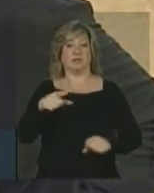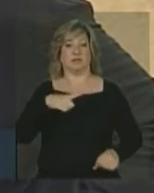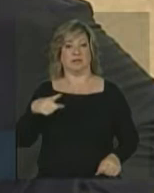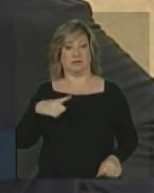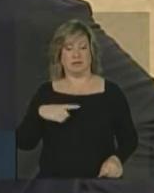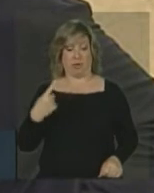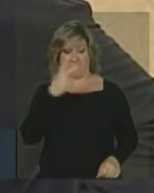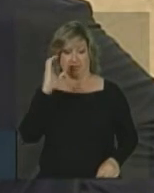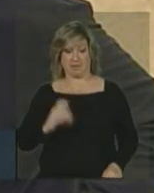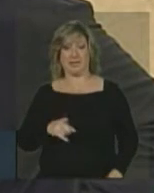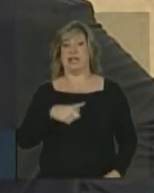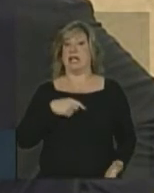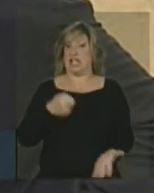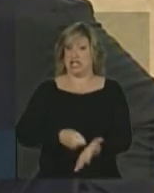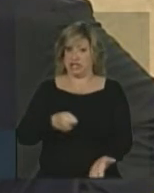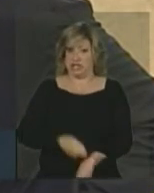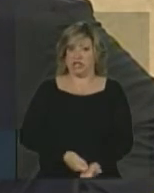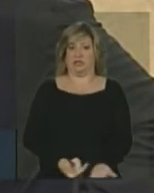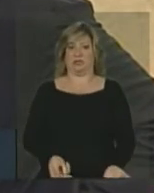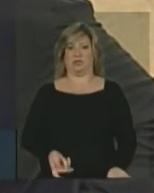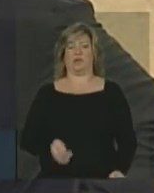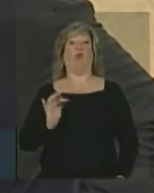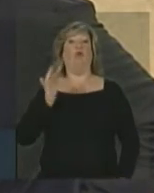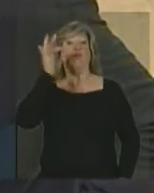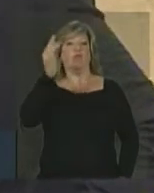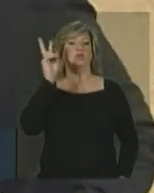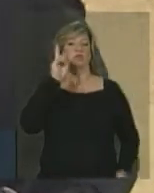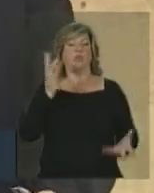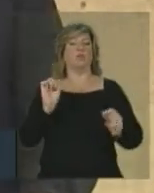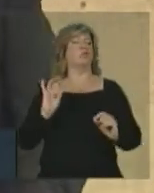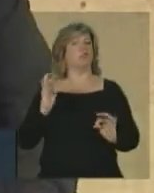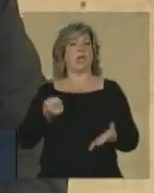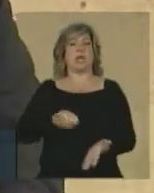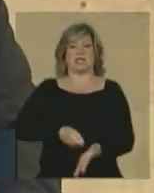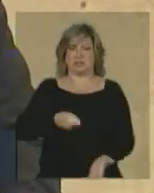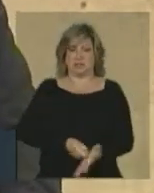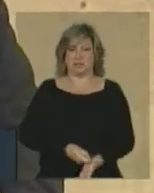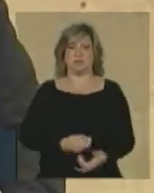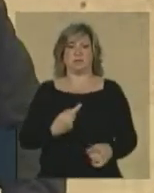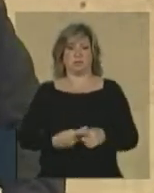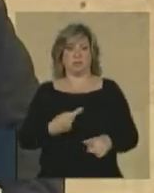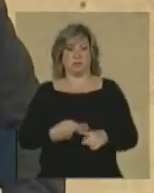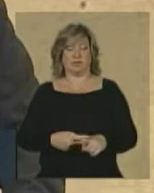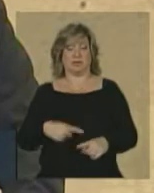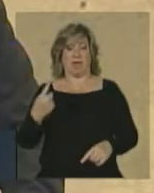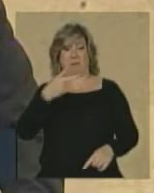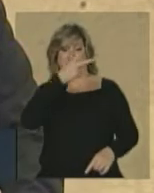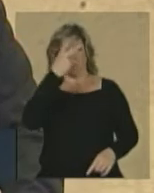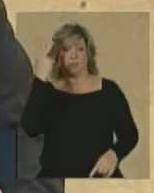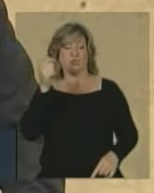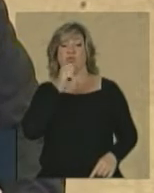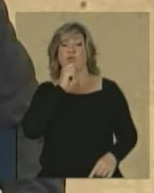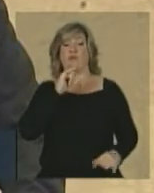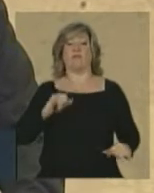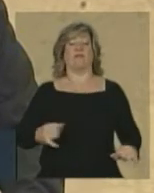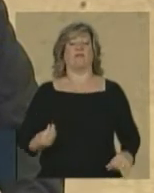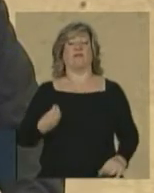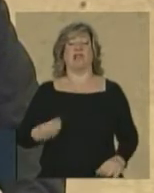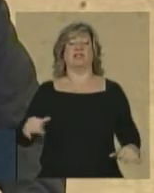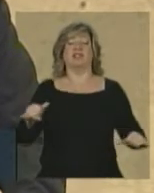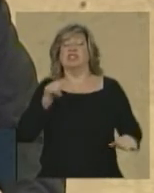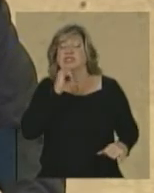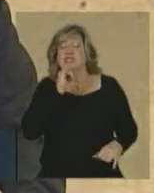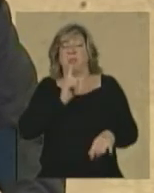exige, o futuro exige, exige para que aqueles que não viveram os tristes momentos que a sociedade brasileira viveu possam